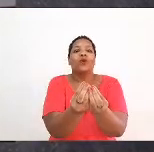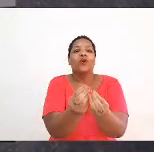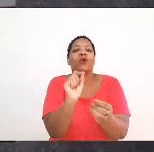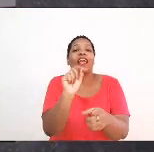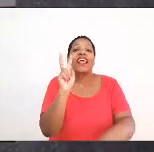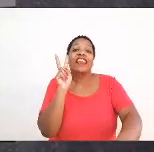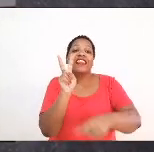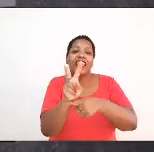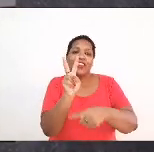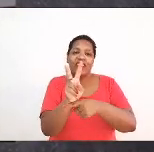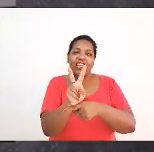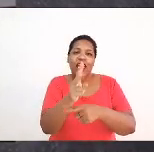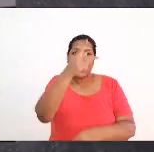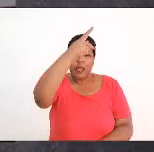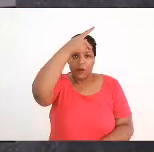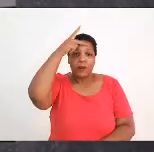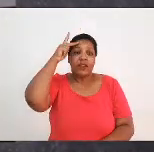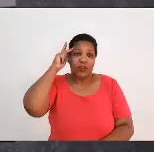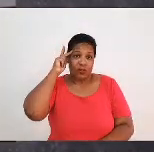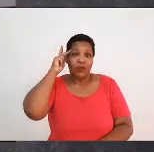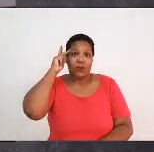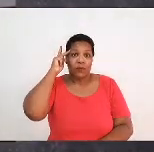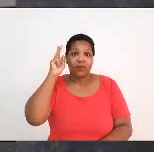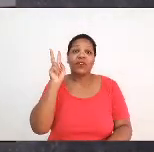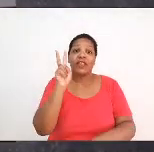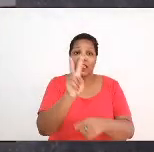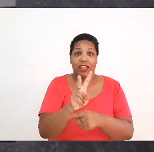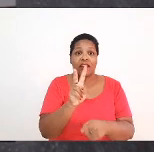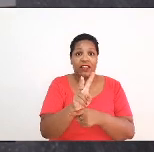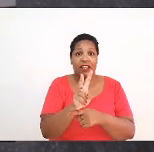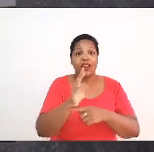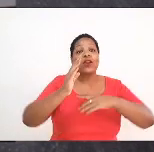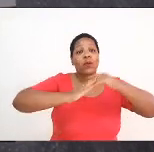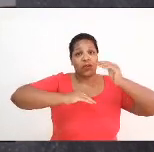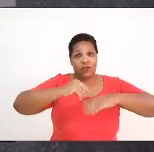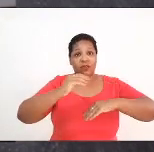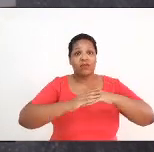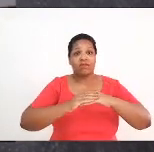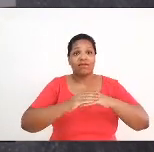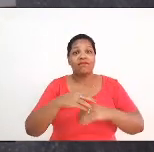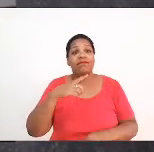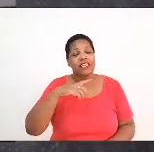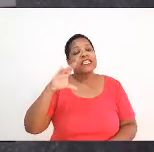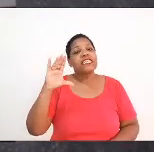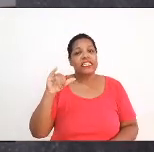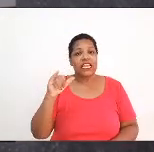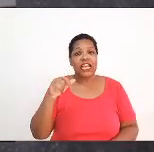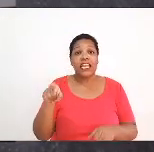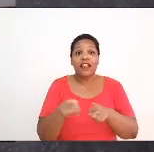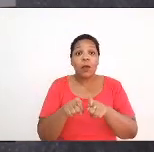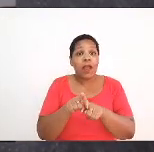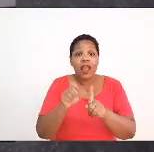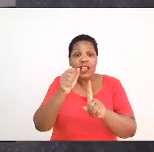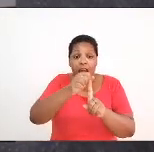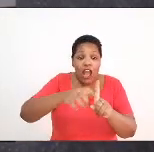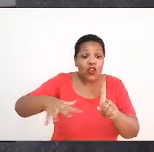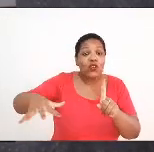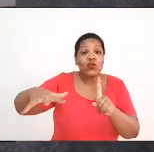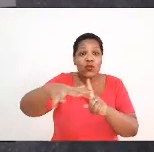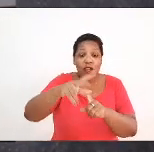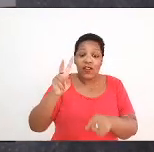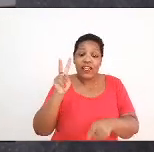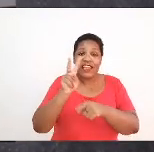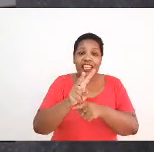pessoas, na defesa da nossa profissão, da nossa ciência e da sociedade para quem nós trabalhamos.